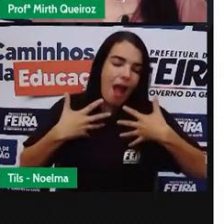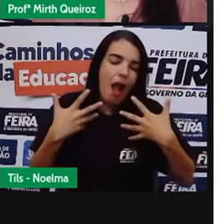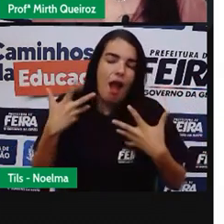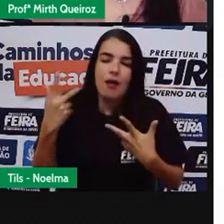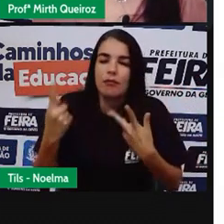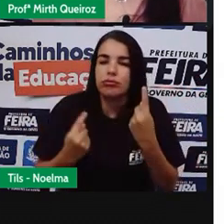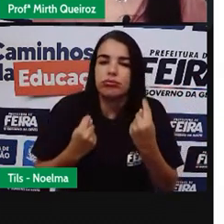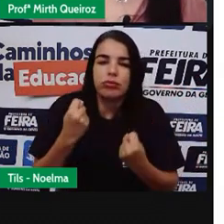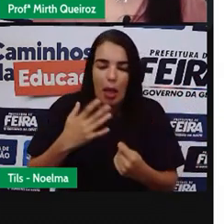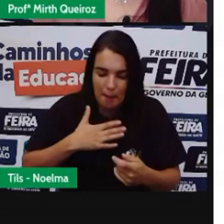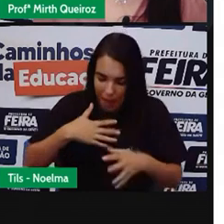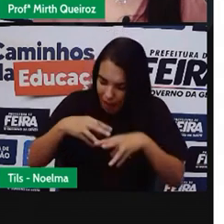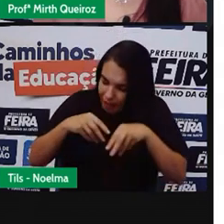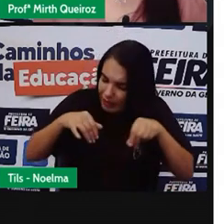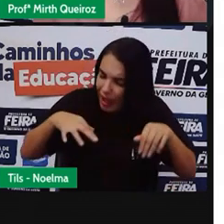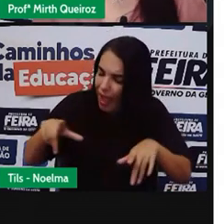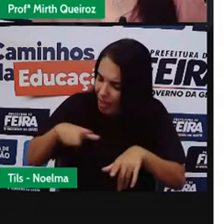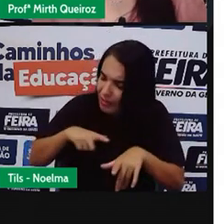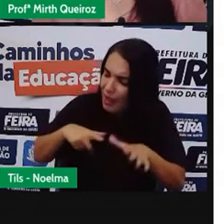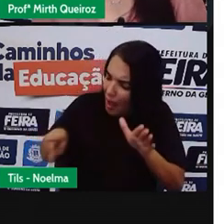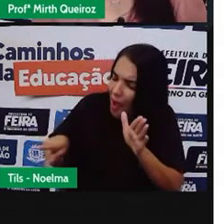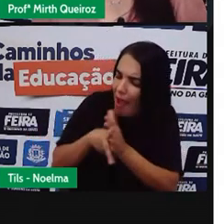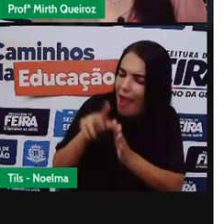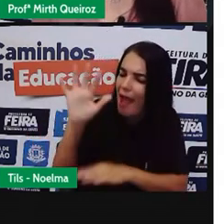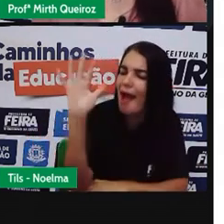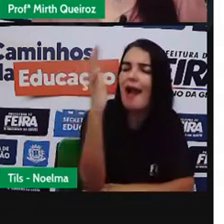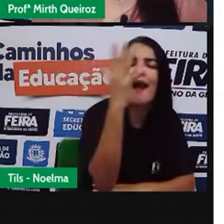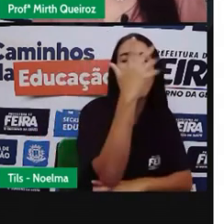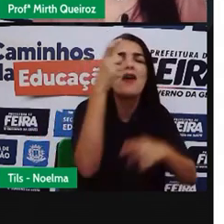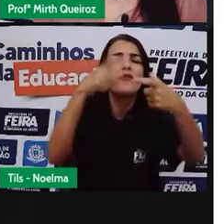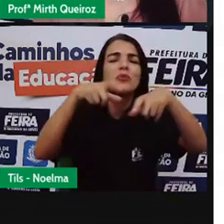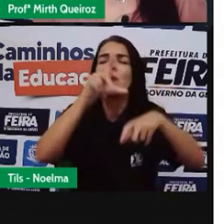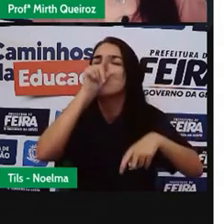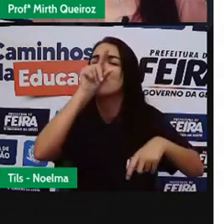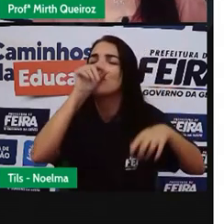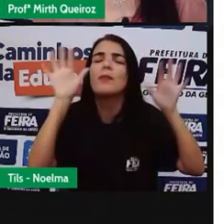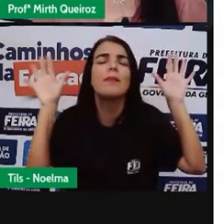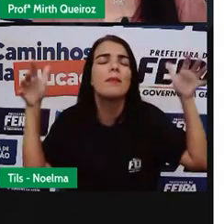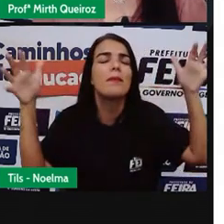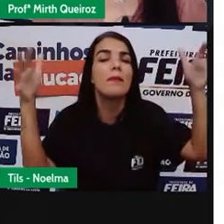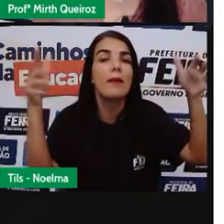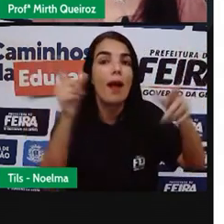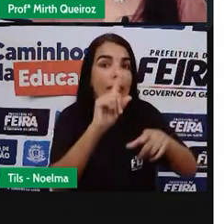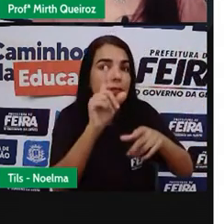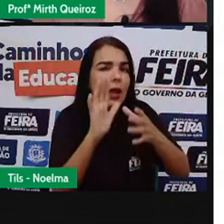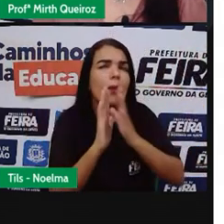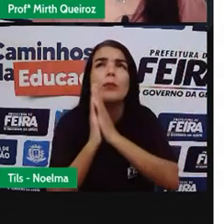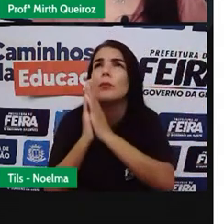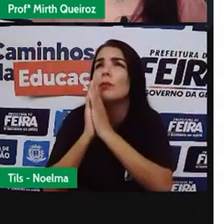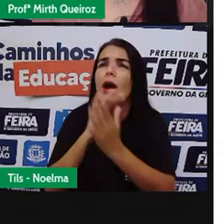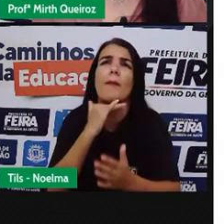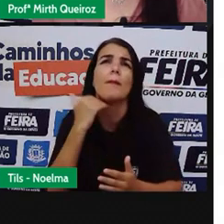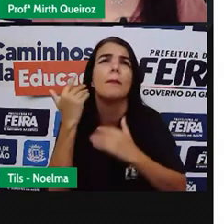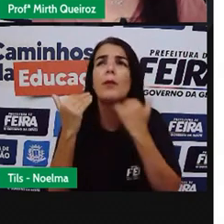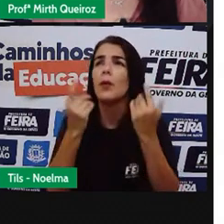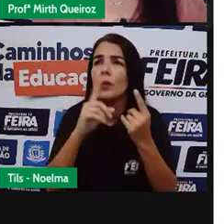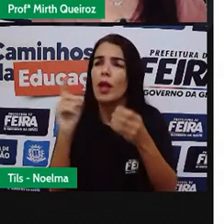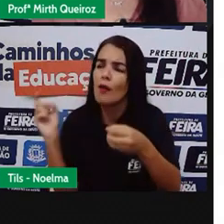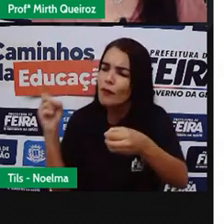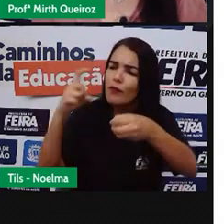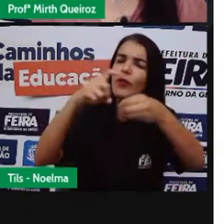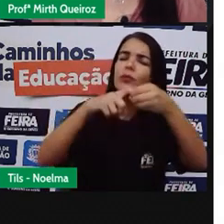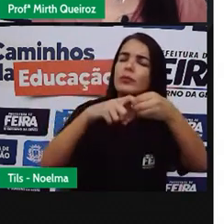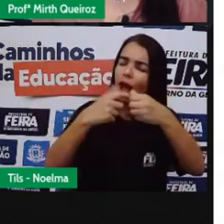Minha terra Tem palmeiras Onde canta o sabiá Não permita Deus que eu morra Sem que eu volte Para